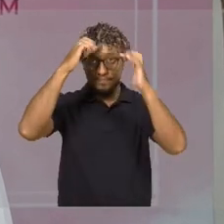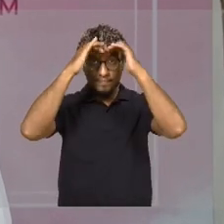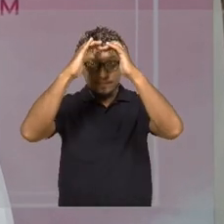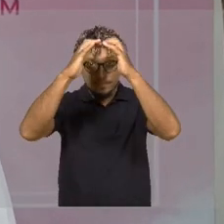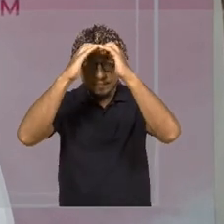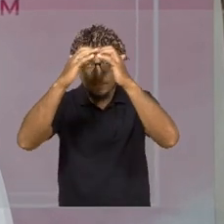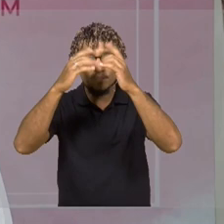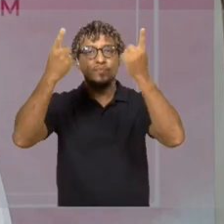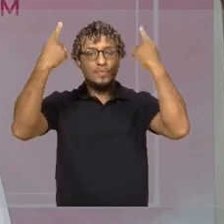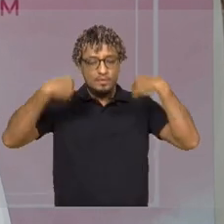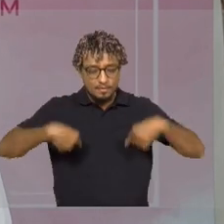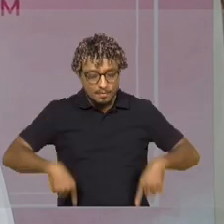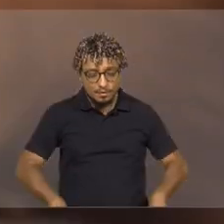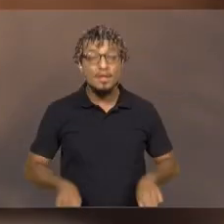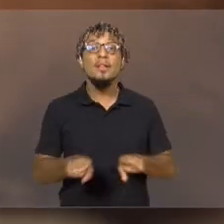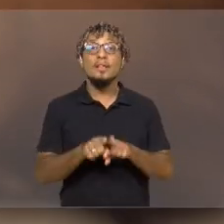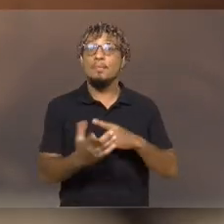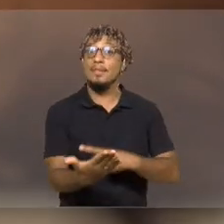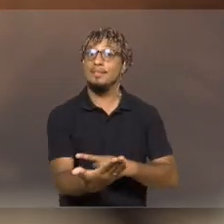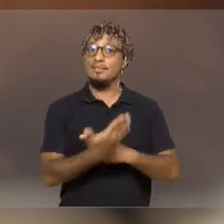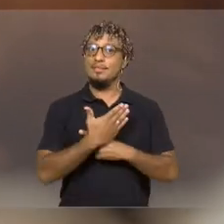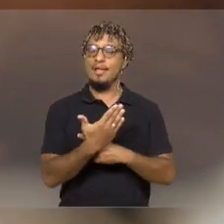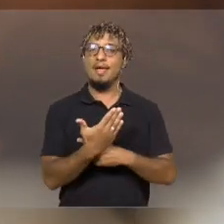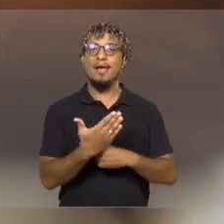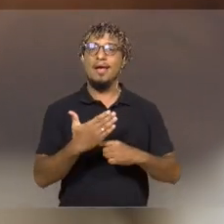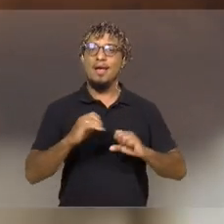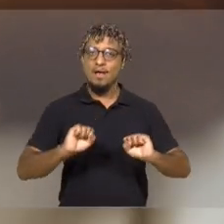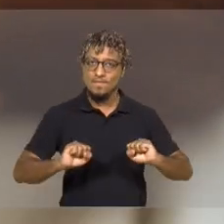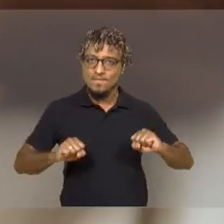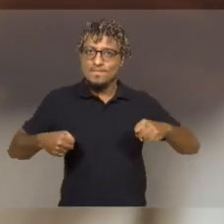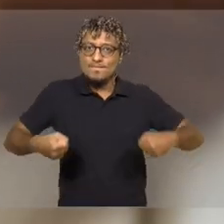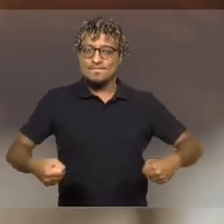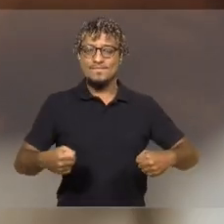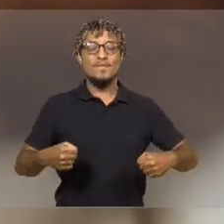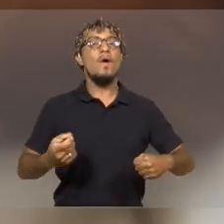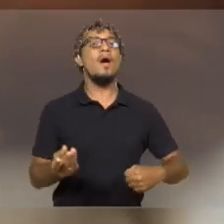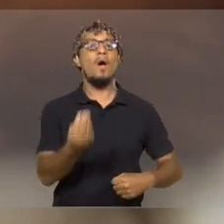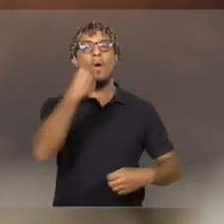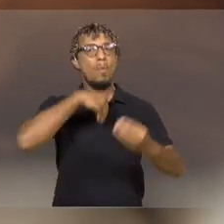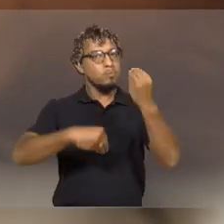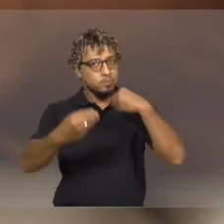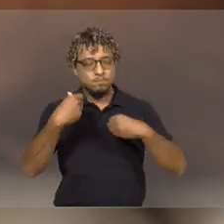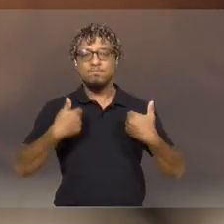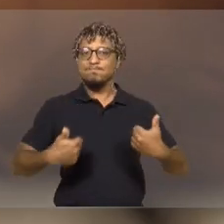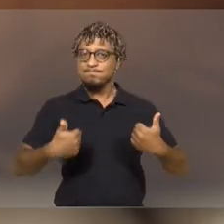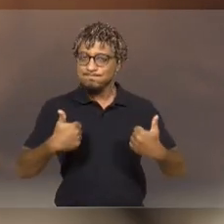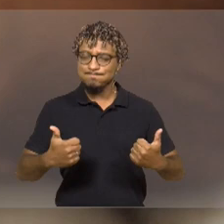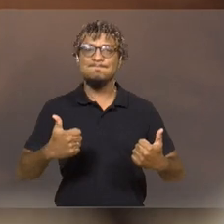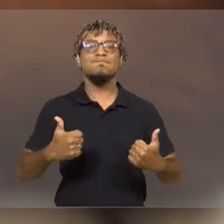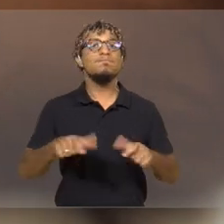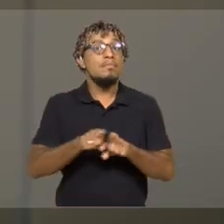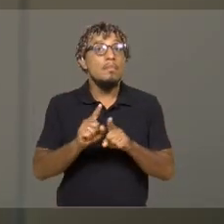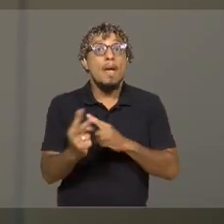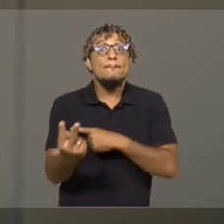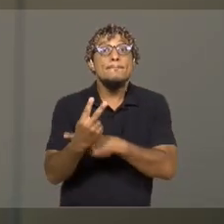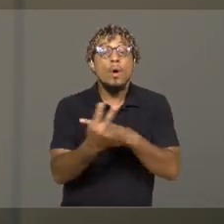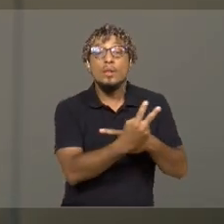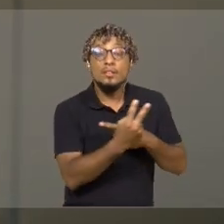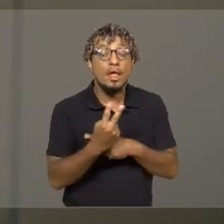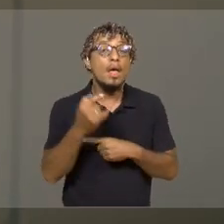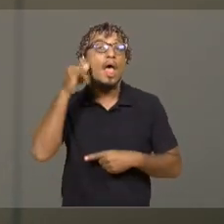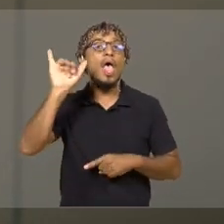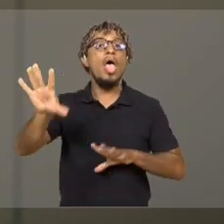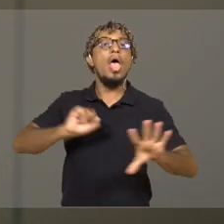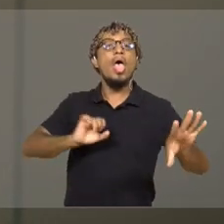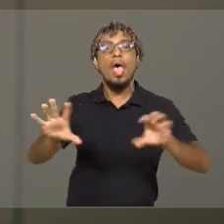psiquicamente, ele fortalece o bebê, o bebê fica bem nutrido, e ele também protege o bebê de infecções, porque